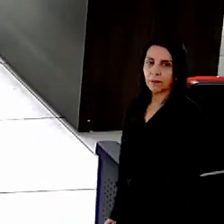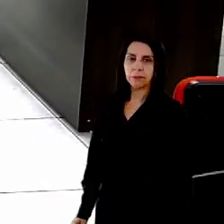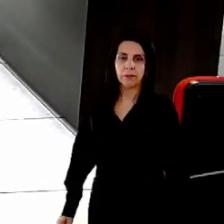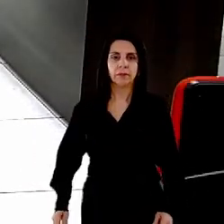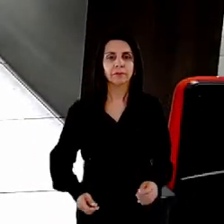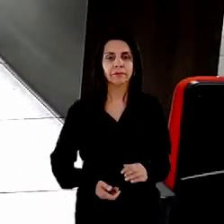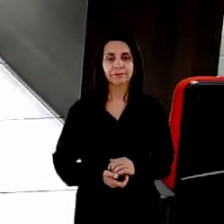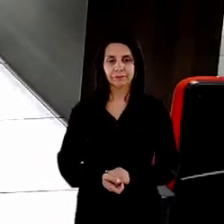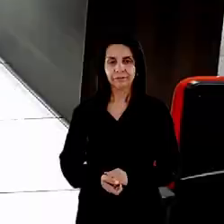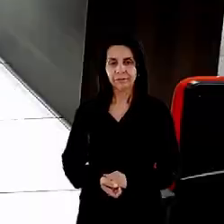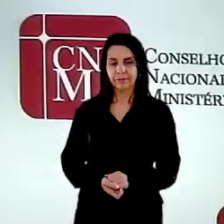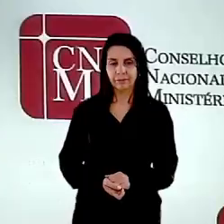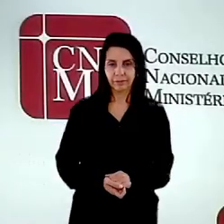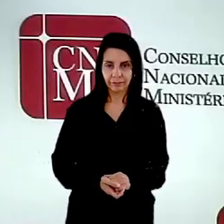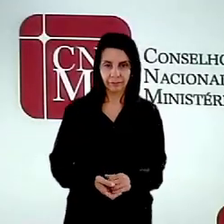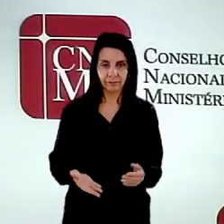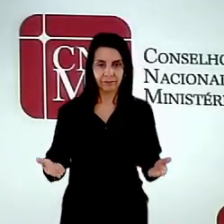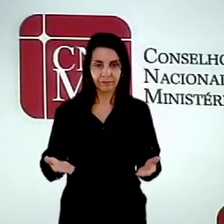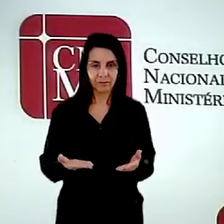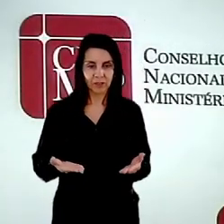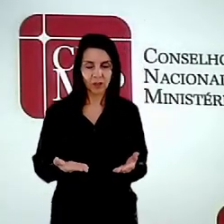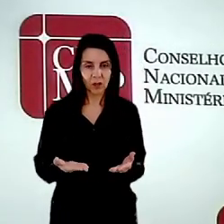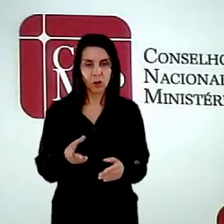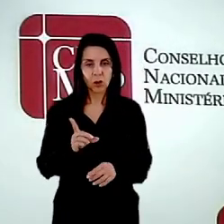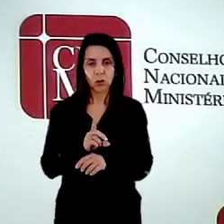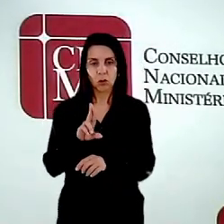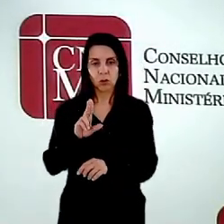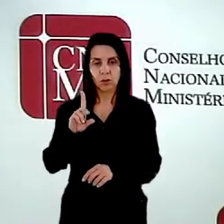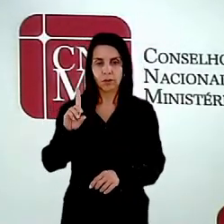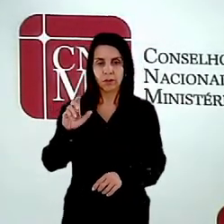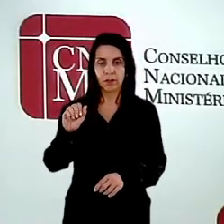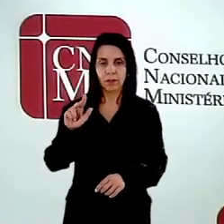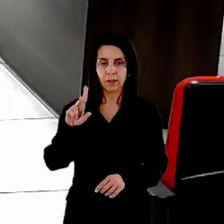para uso da palavra o doutor Daniel Carvalho de Souza